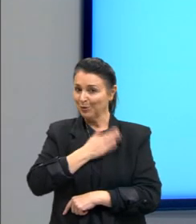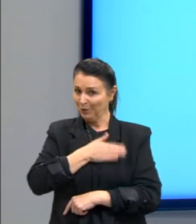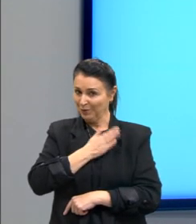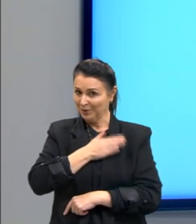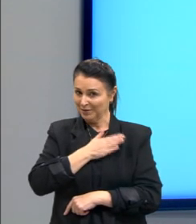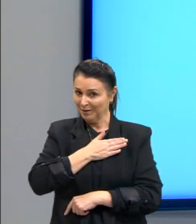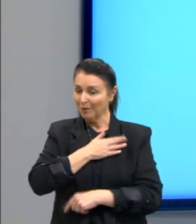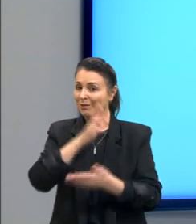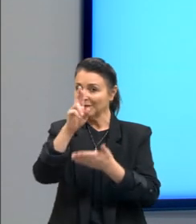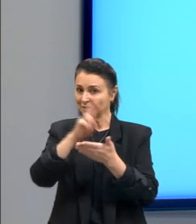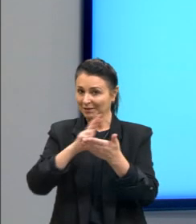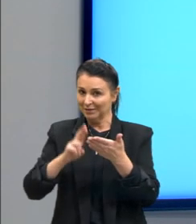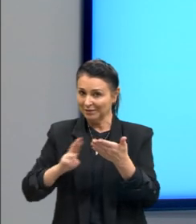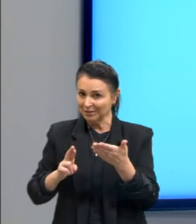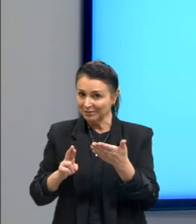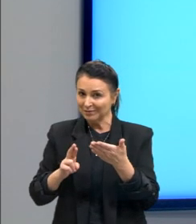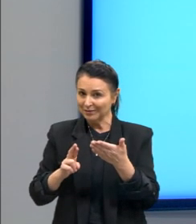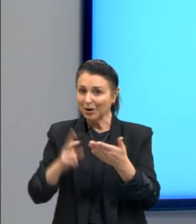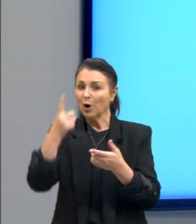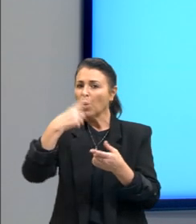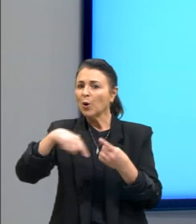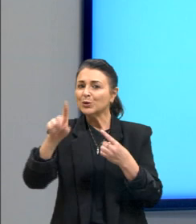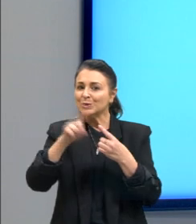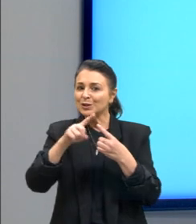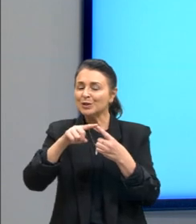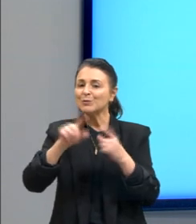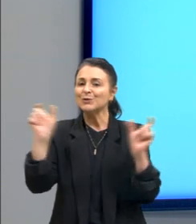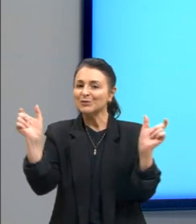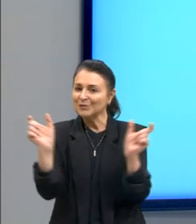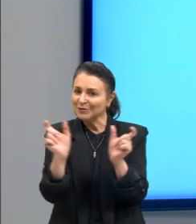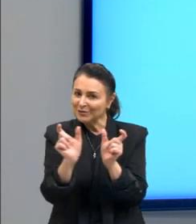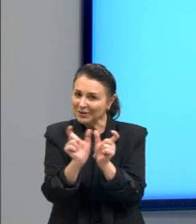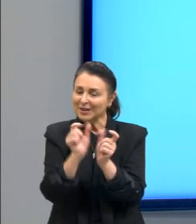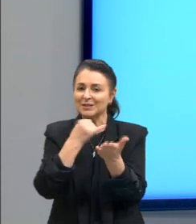que são outros tipos de frases introdutórias né